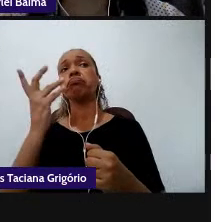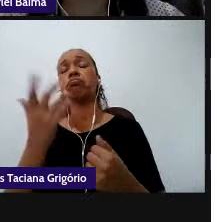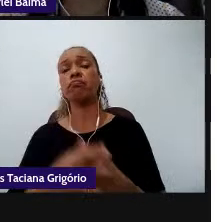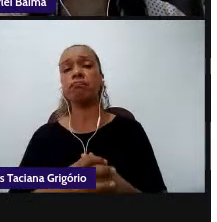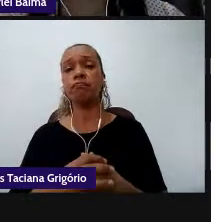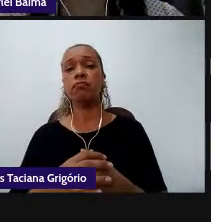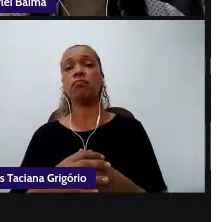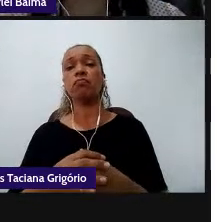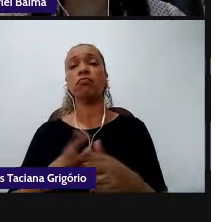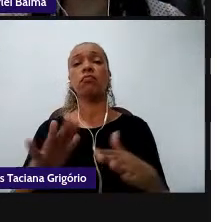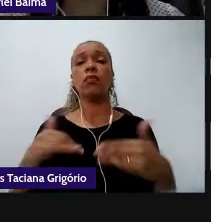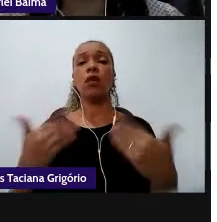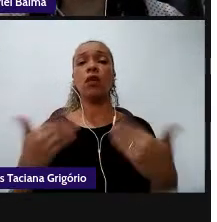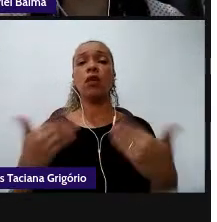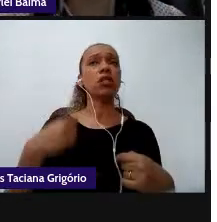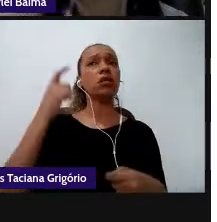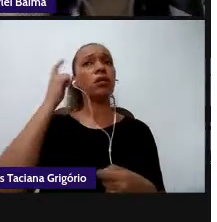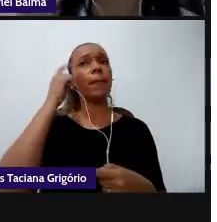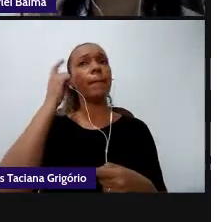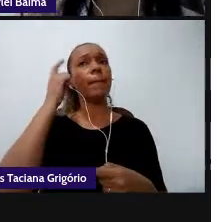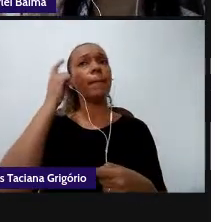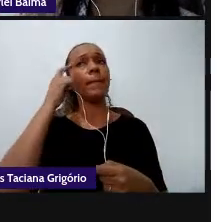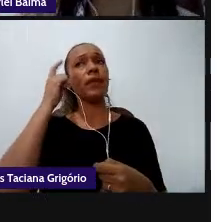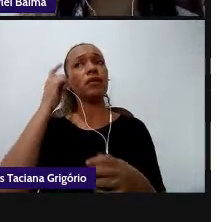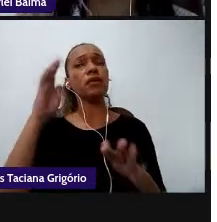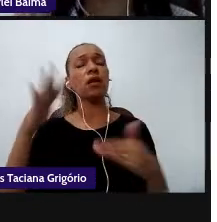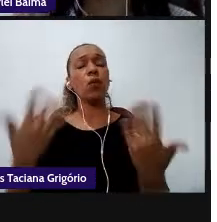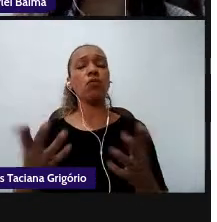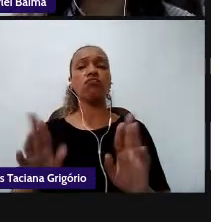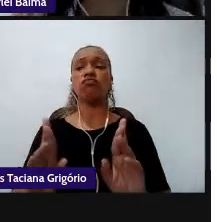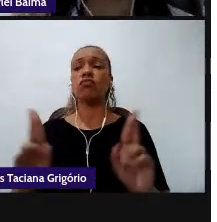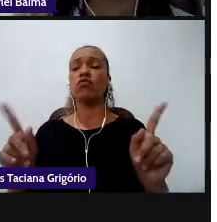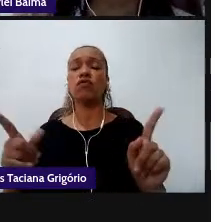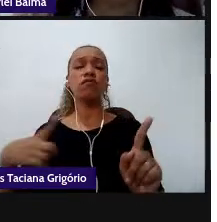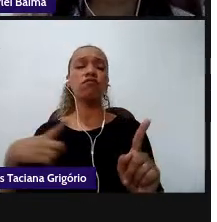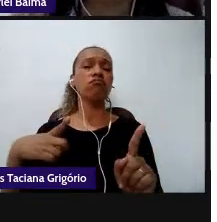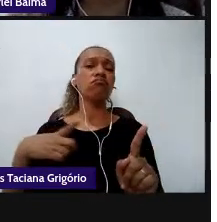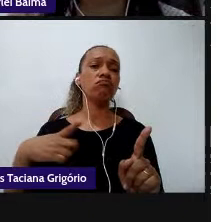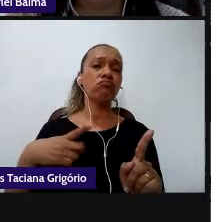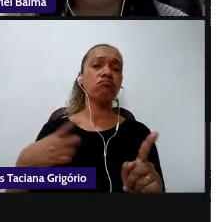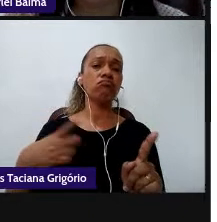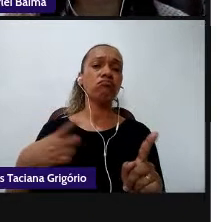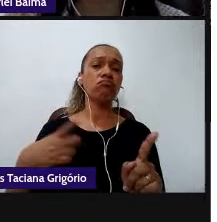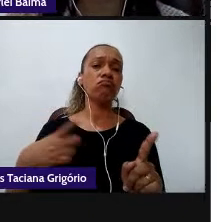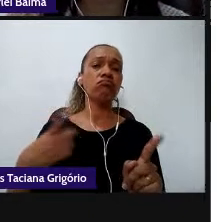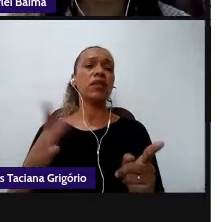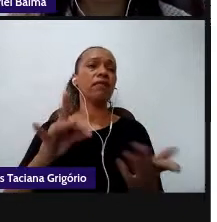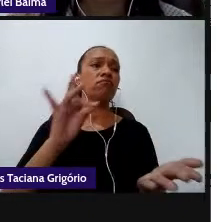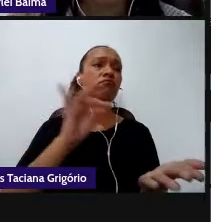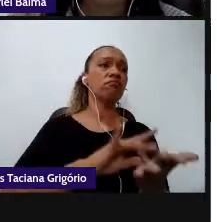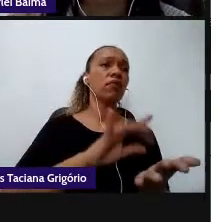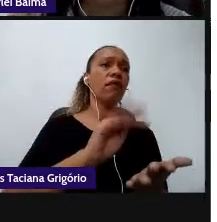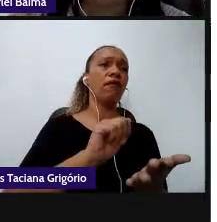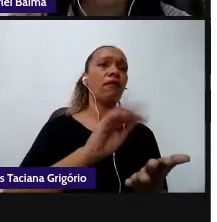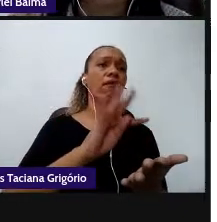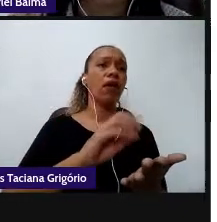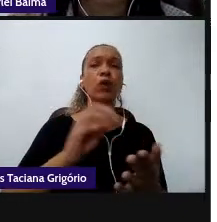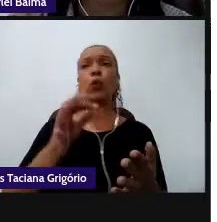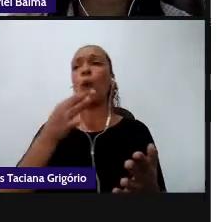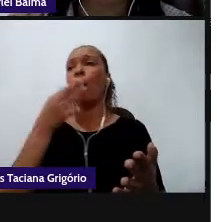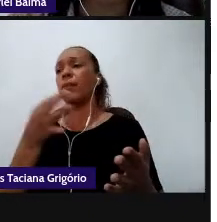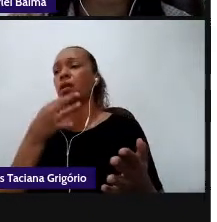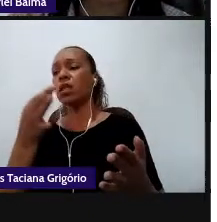são crenças qual a diferença entre o fato opinião enfim sempre